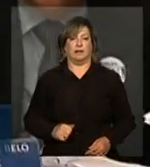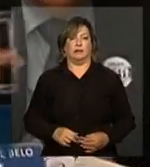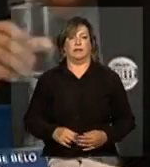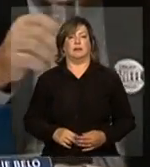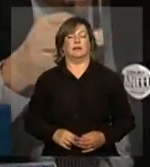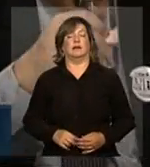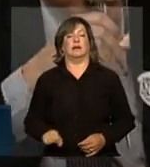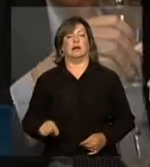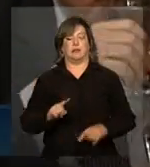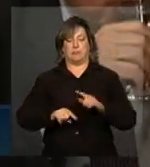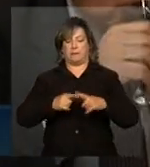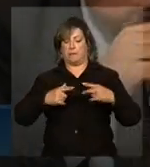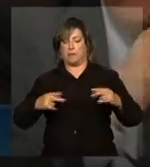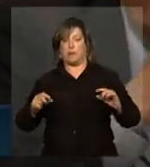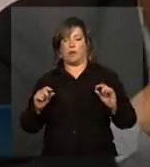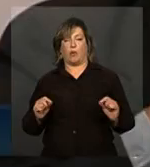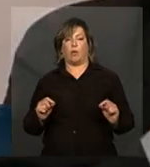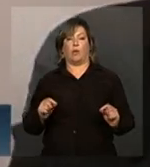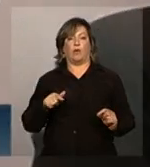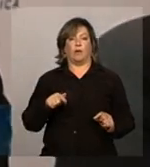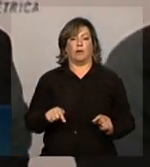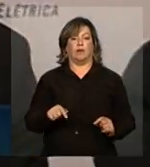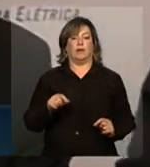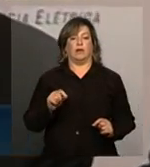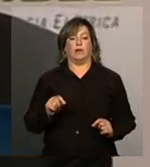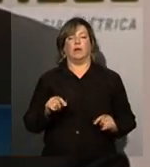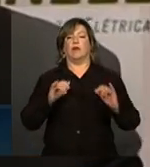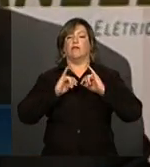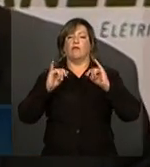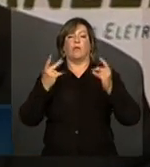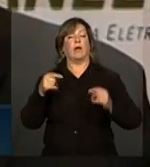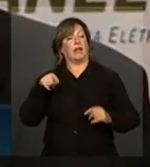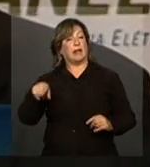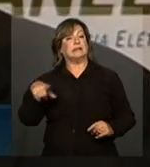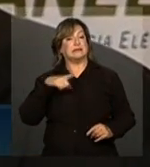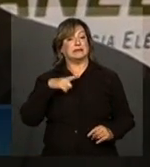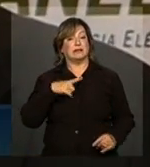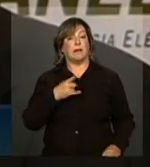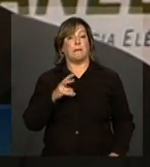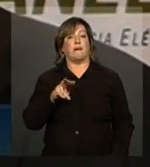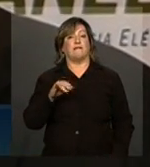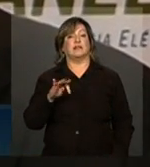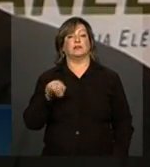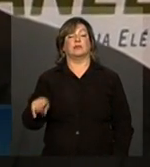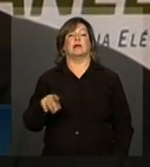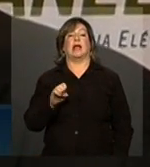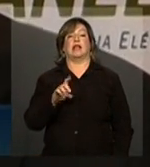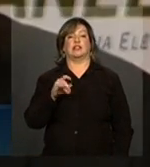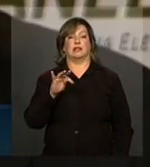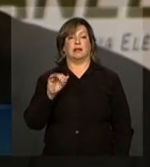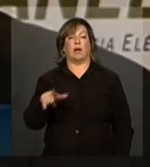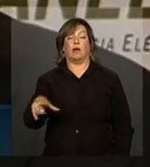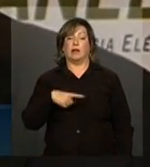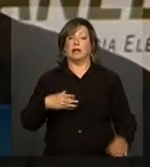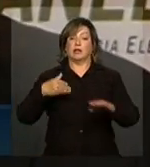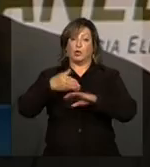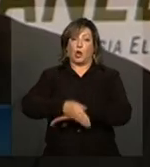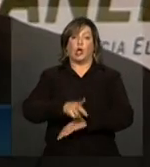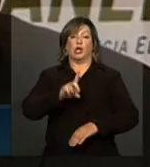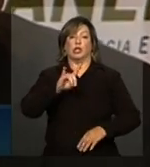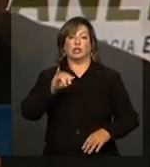O equipamento que foi objeto de notícias, ele estava previsto no edital, ele entrou na data,